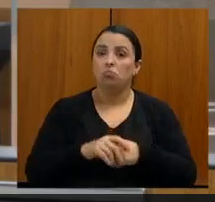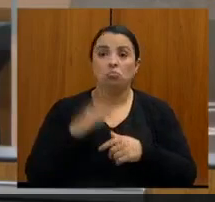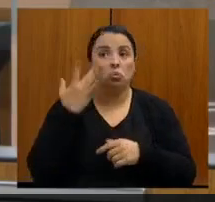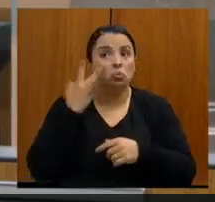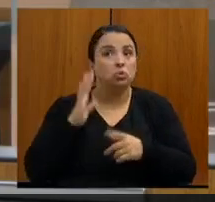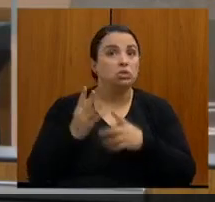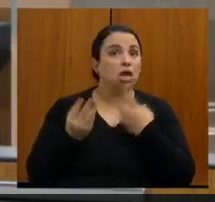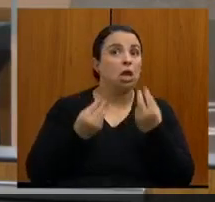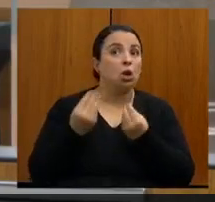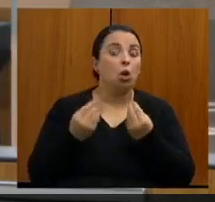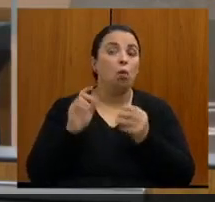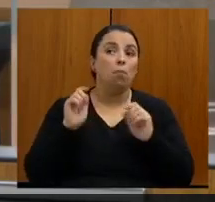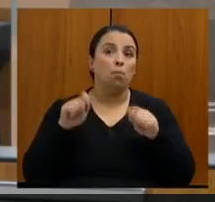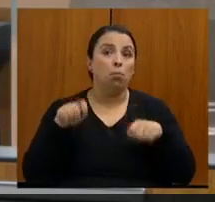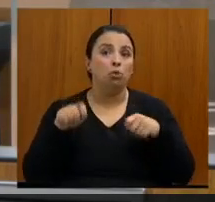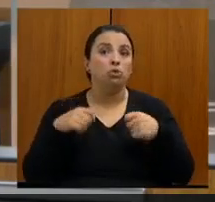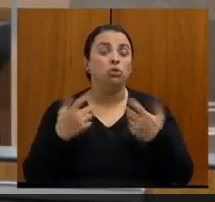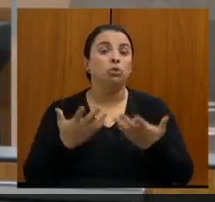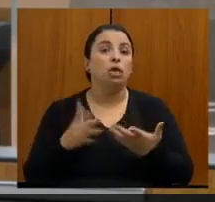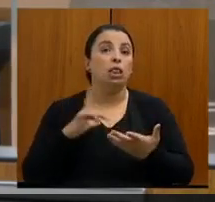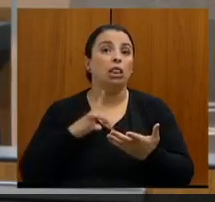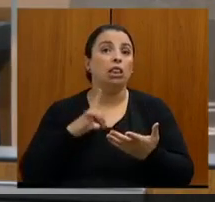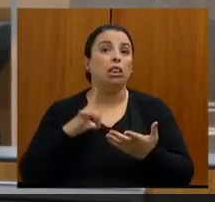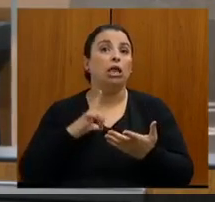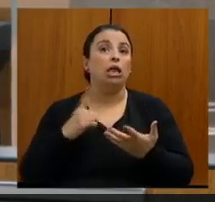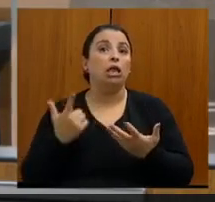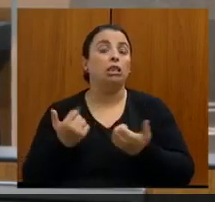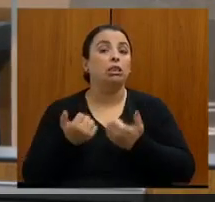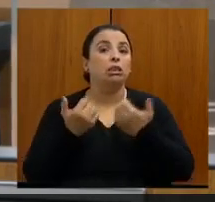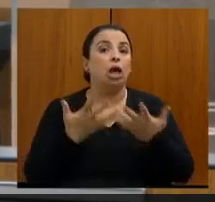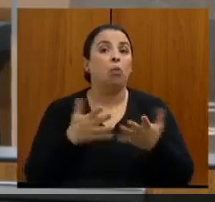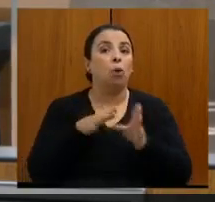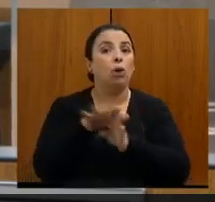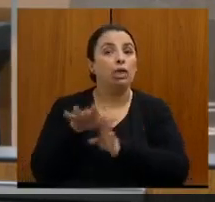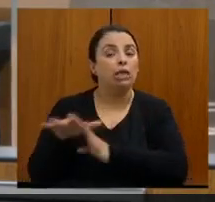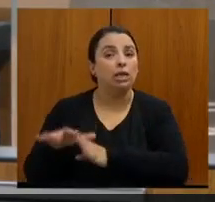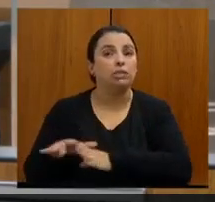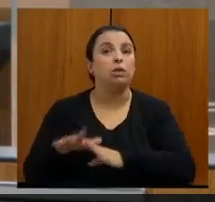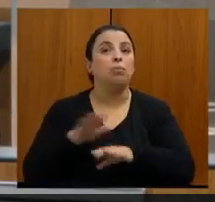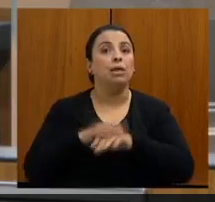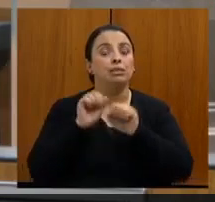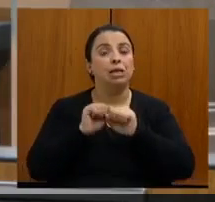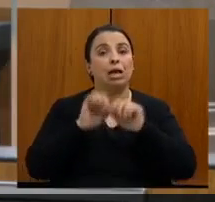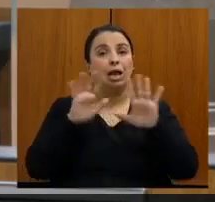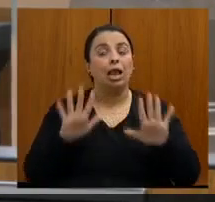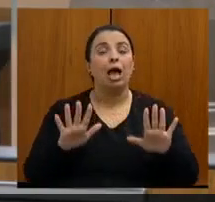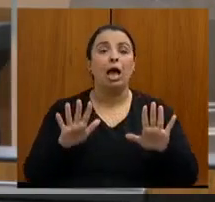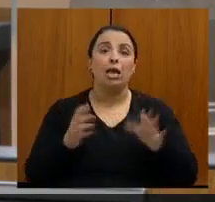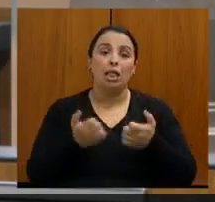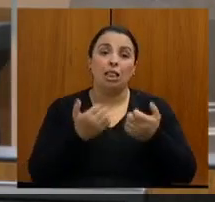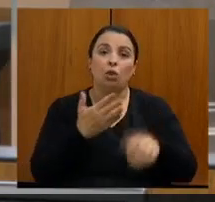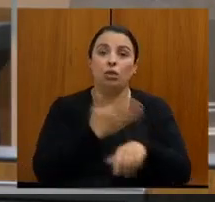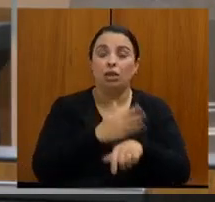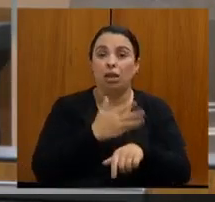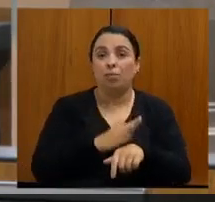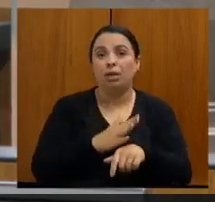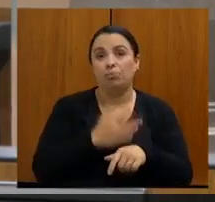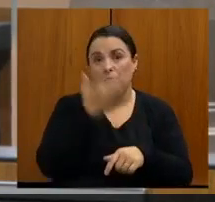teria condições de dar alguma orientação específica para esses médicos recém-formados, principalmente,